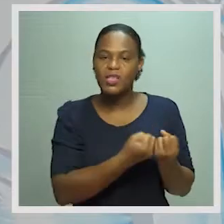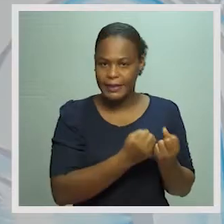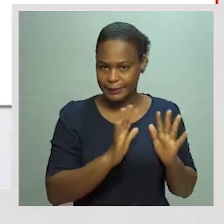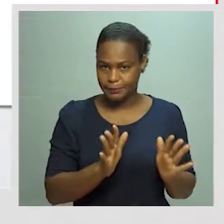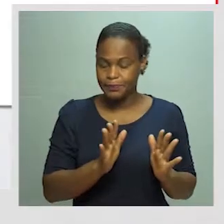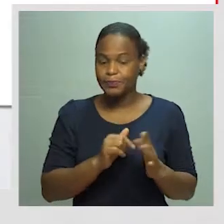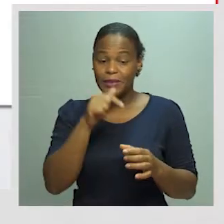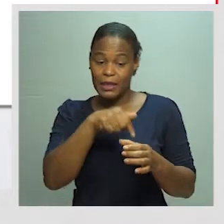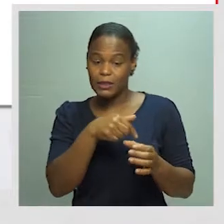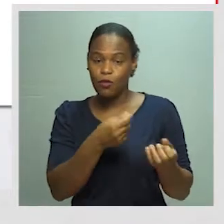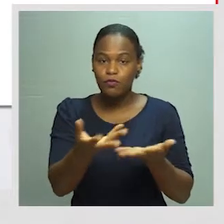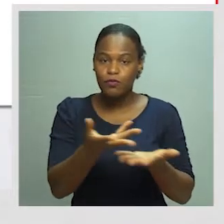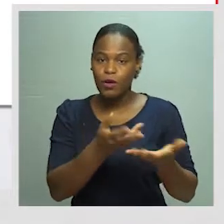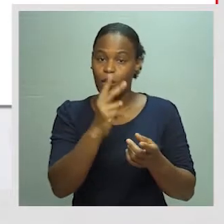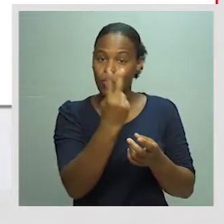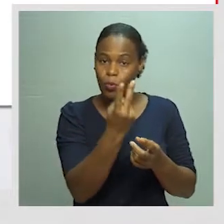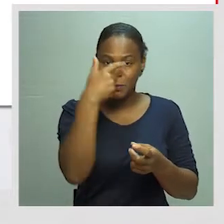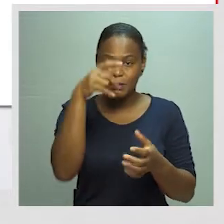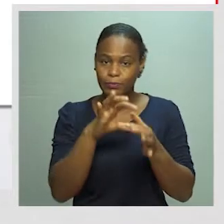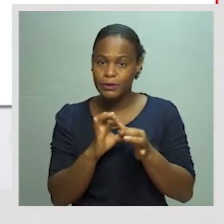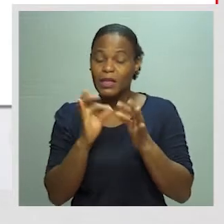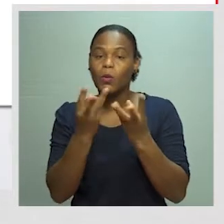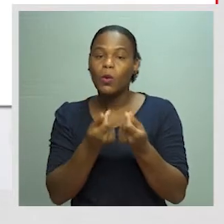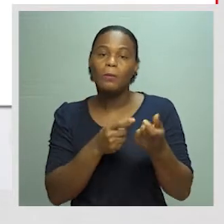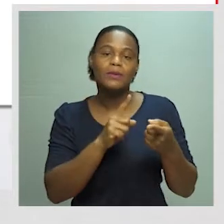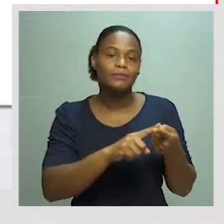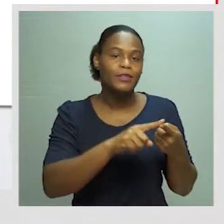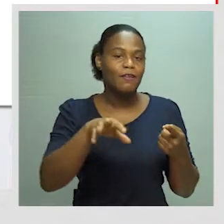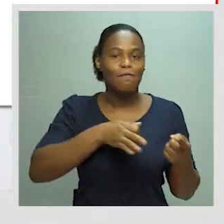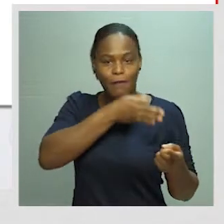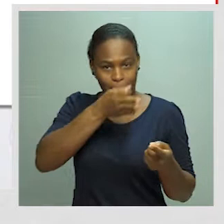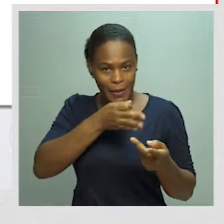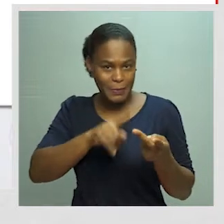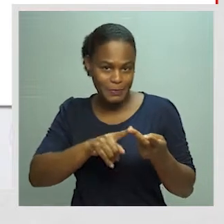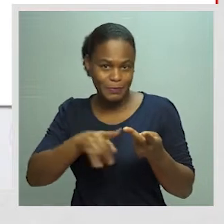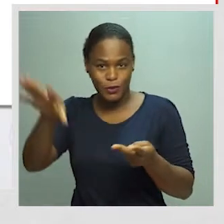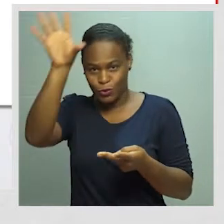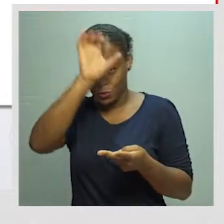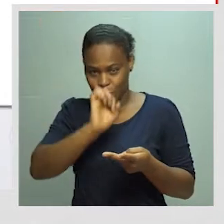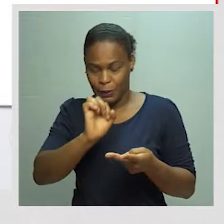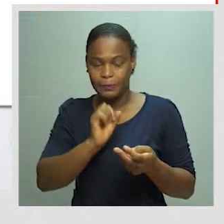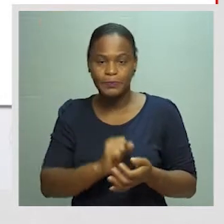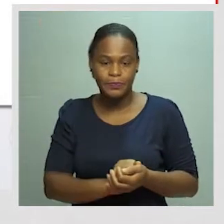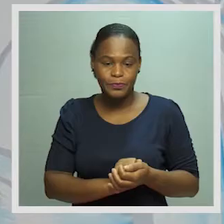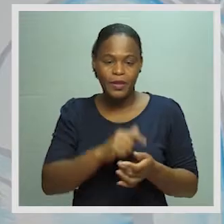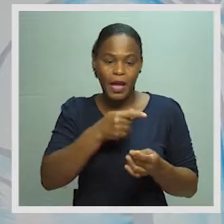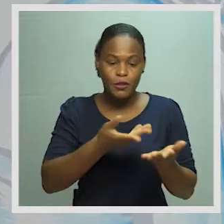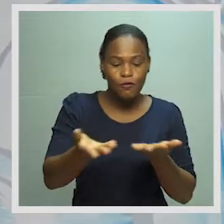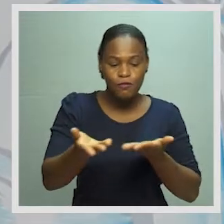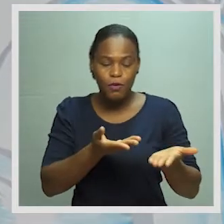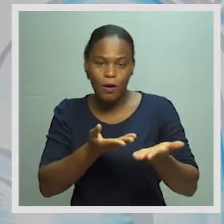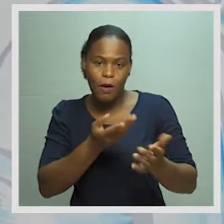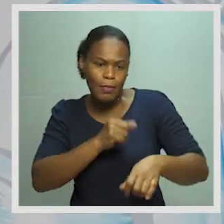fluxo entre dois agentes econômicos, famílias e Estado. Este fluxo é